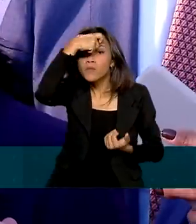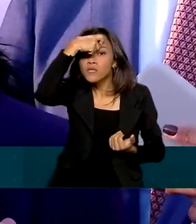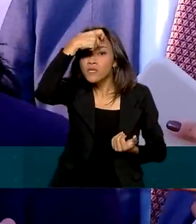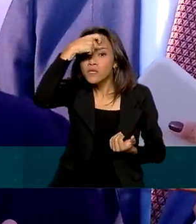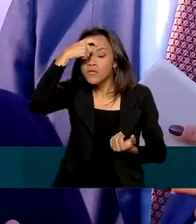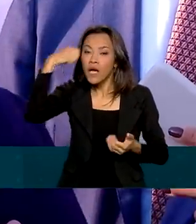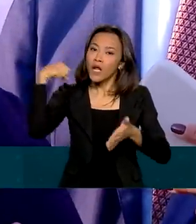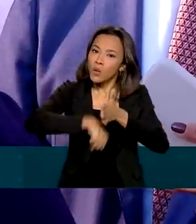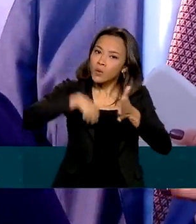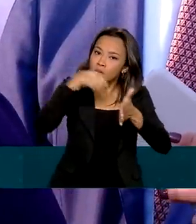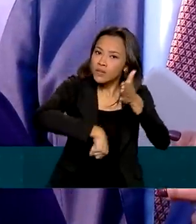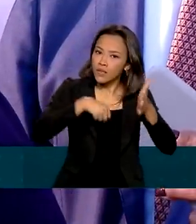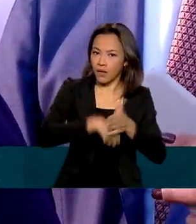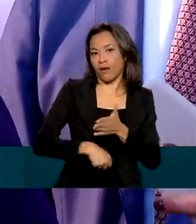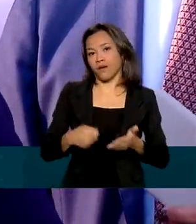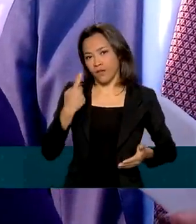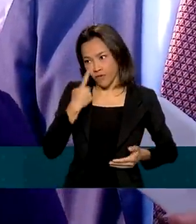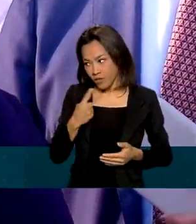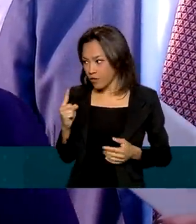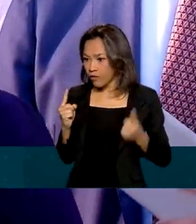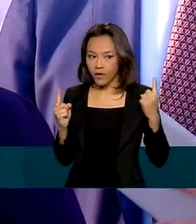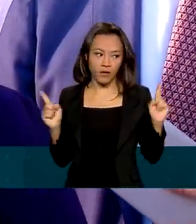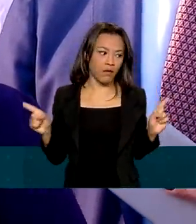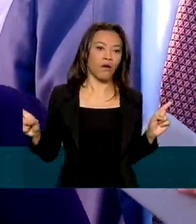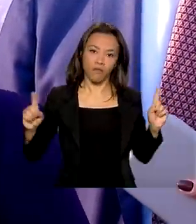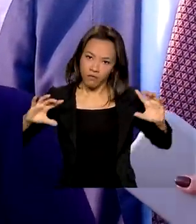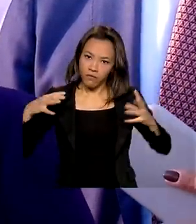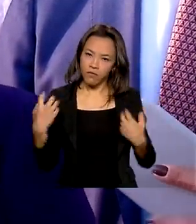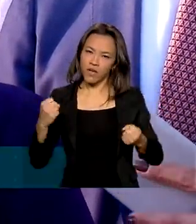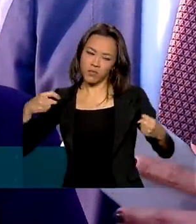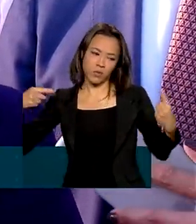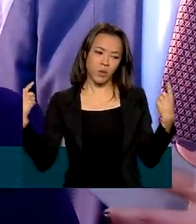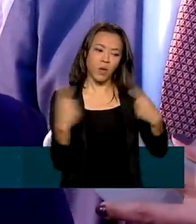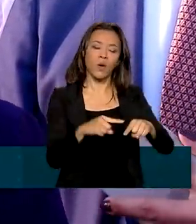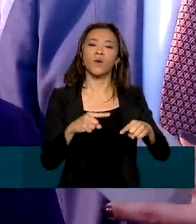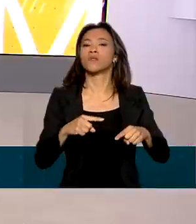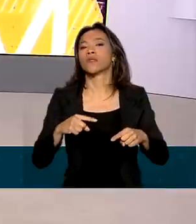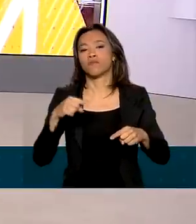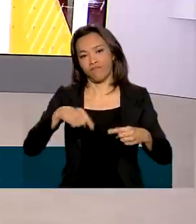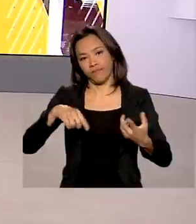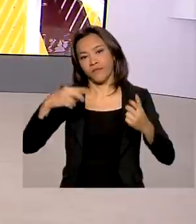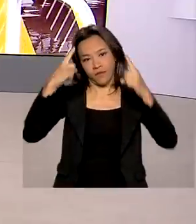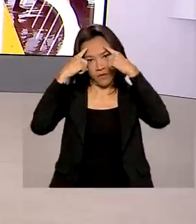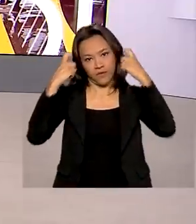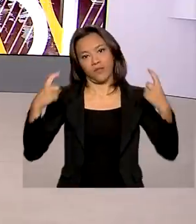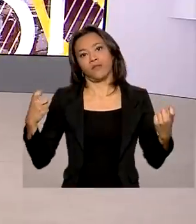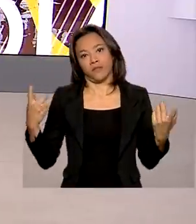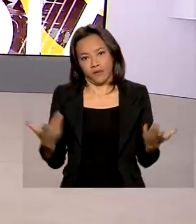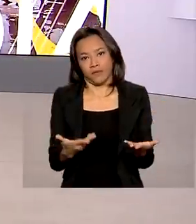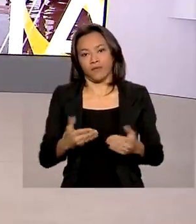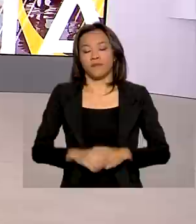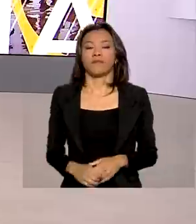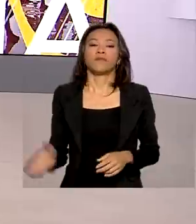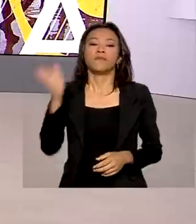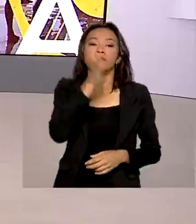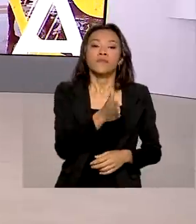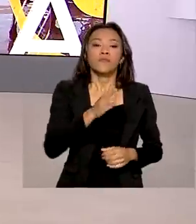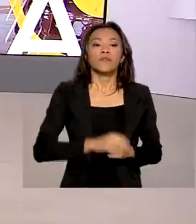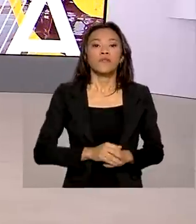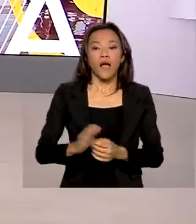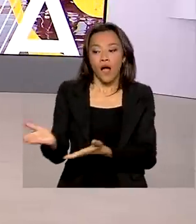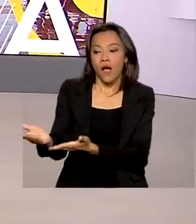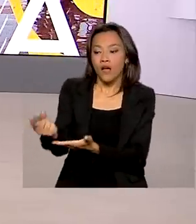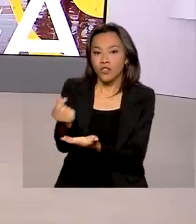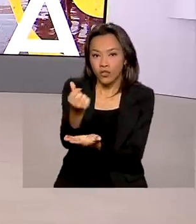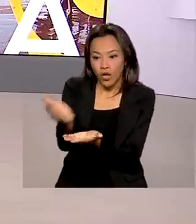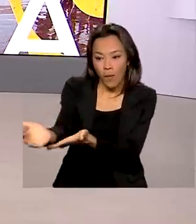união de forças aqui que vocês estão vendo, para a gente juntos fazer o enfrentamento à violência contra a mulher. A arrecadação de impostos no